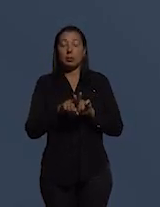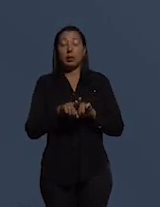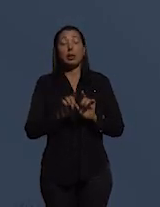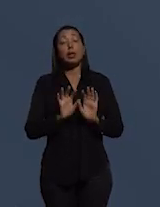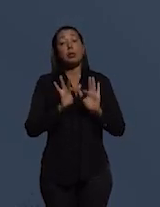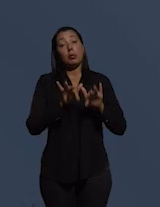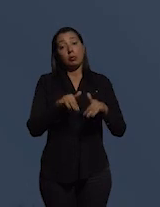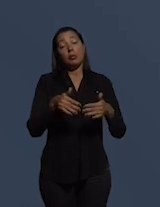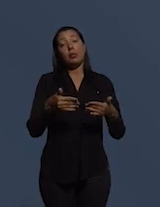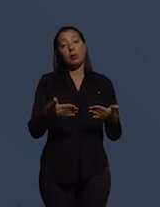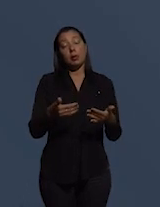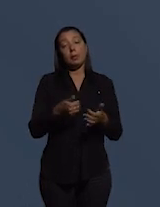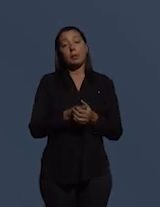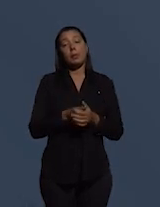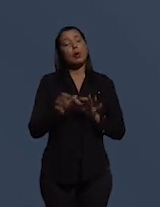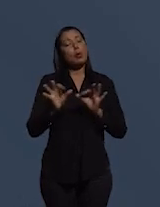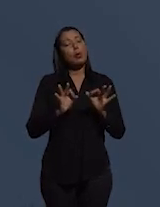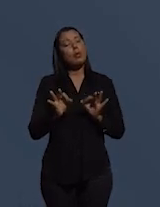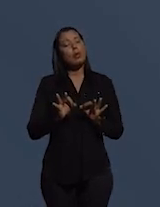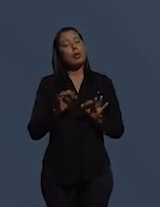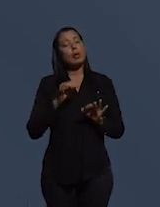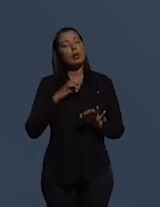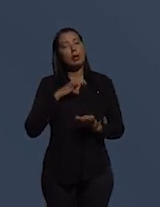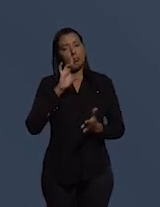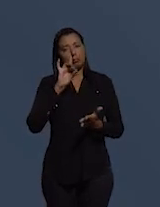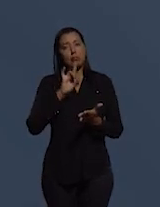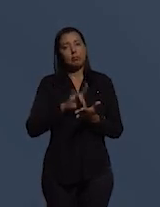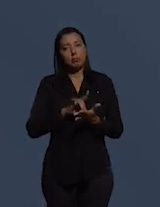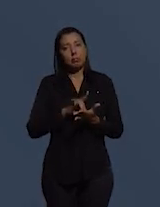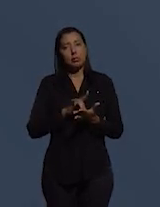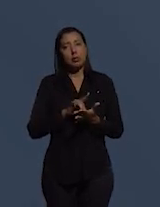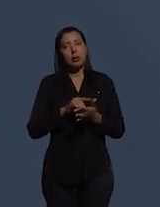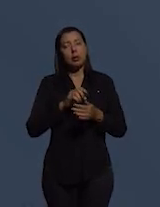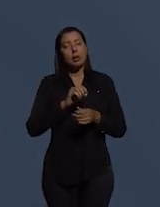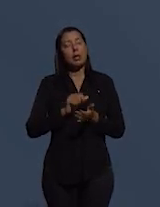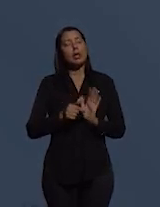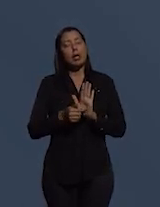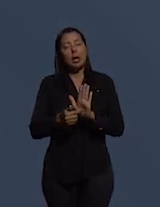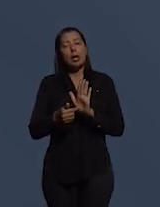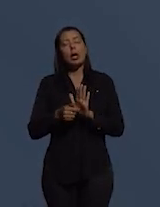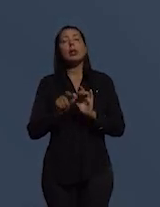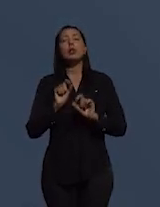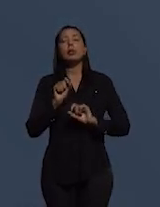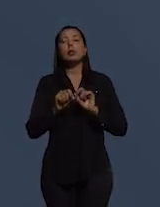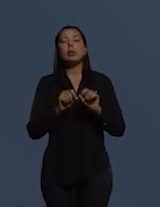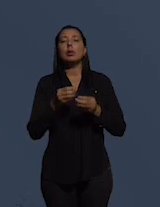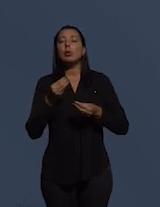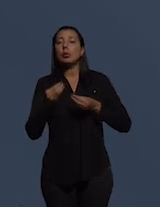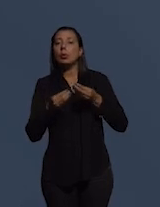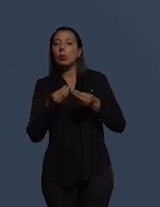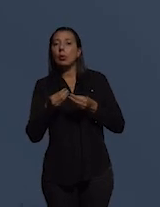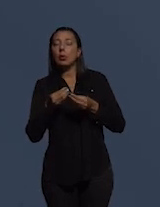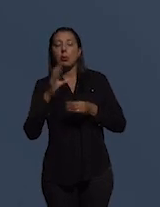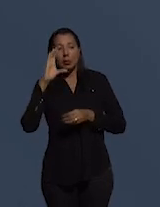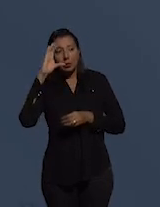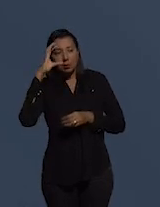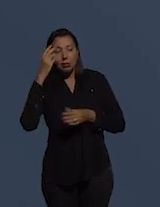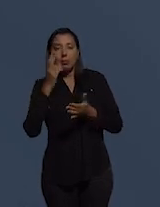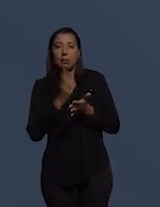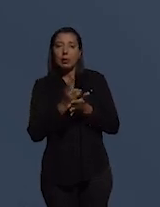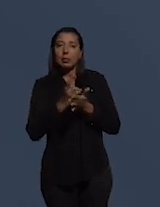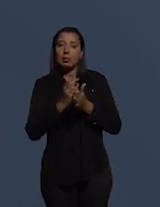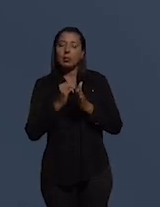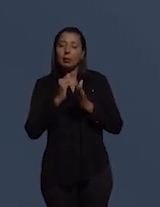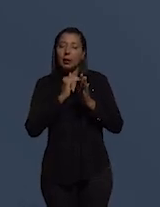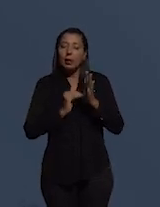fim, o evento, eu tenho certeza que ele contribui de uma forma decisiva para elevar